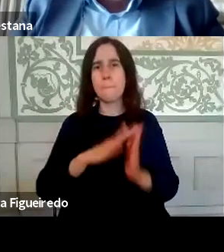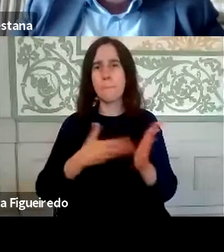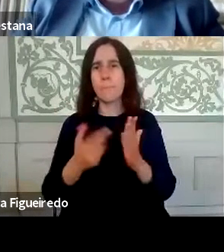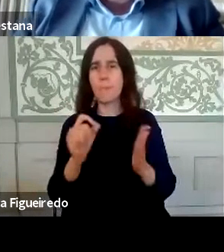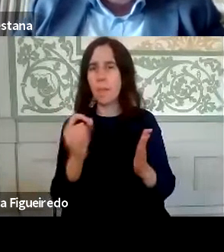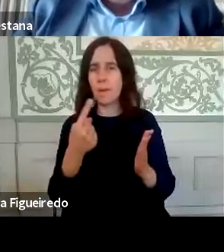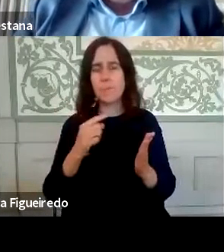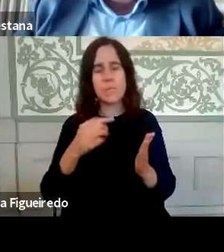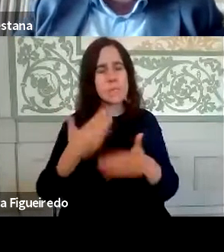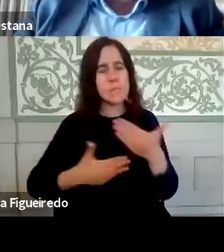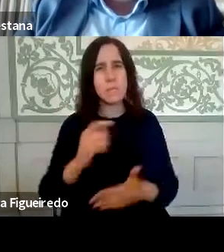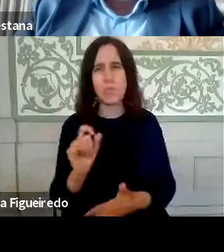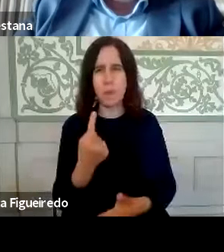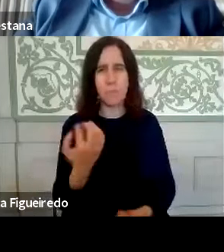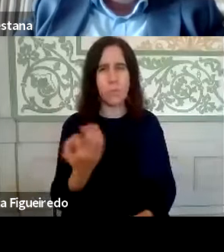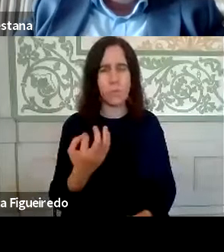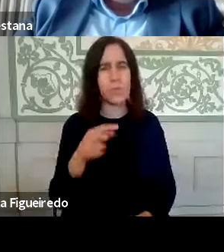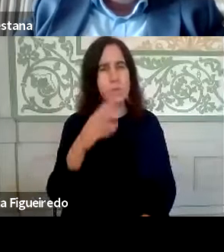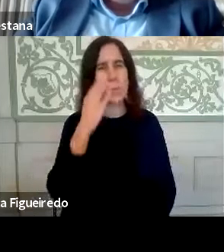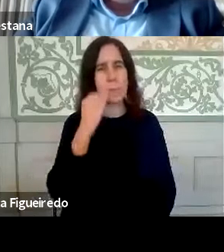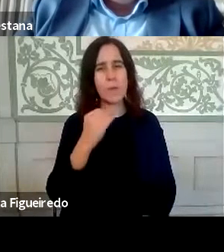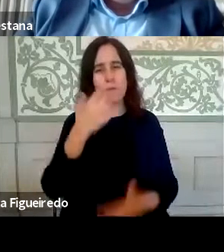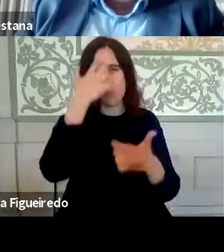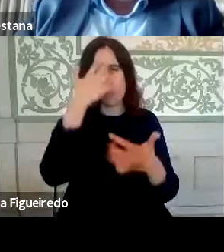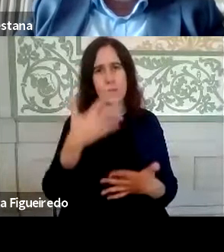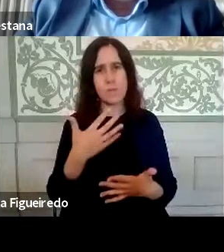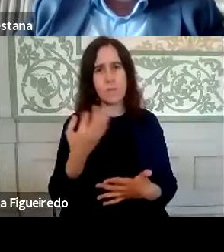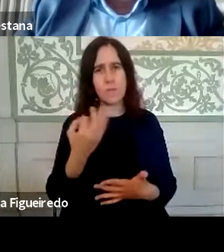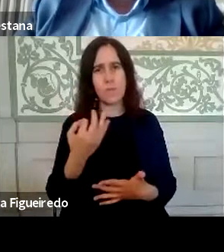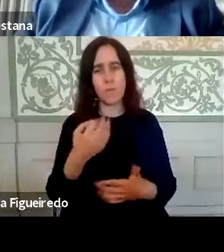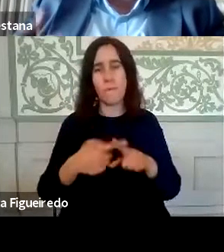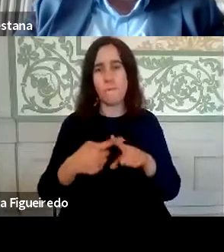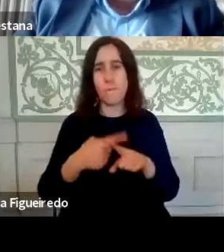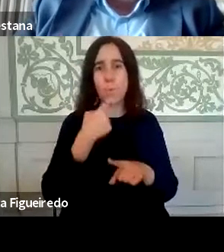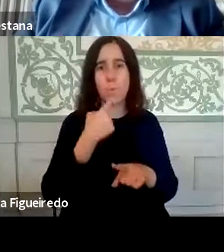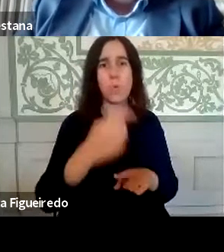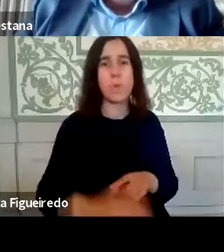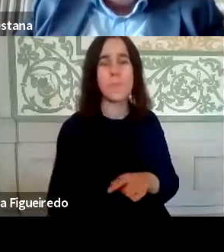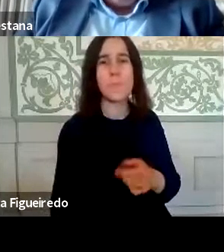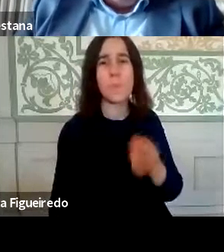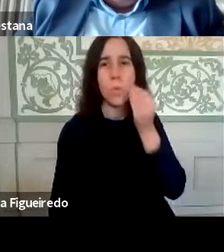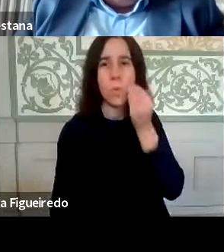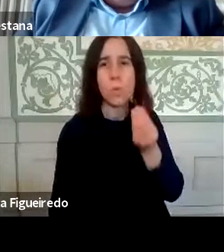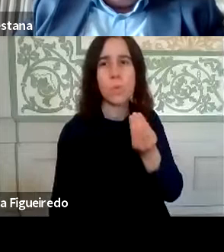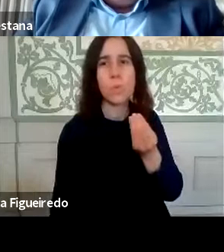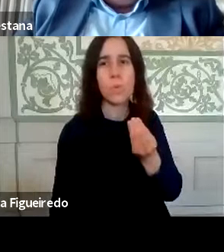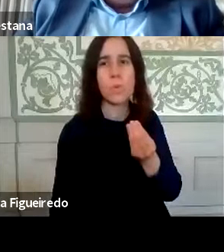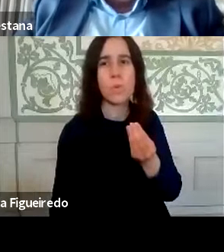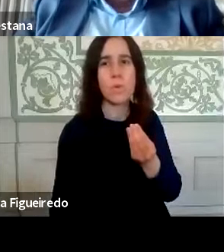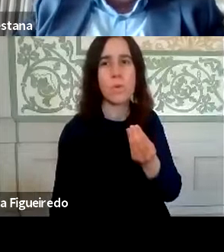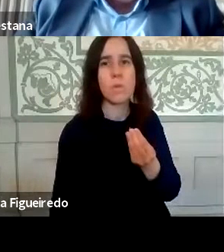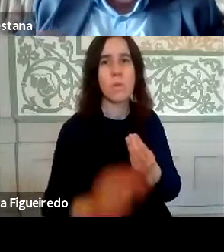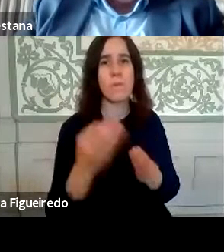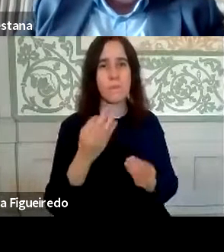ainda mais rapidamente. Isso eu acho que foi uma surpresa muito interessante, de forma como as equipas de tecnologia estiveram